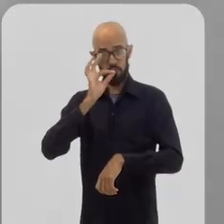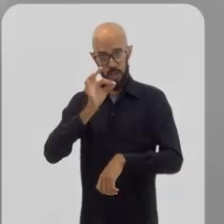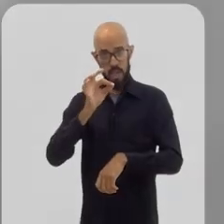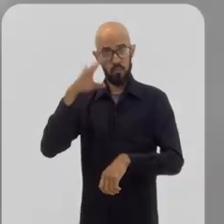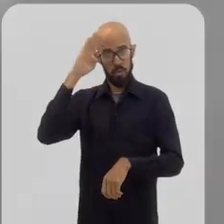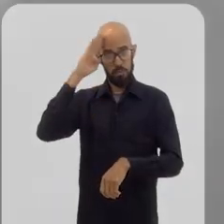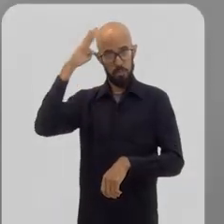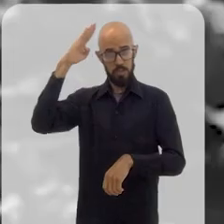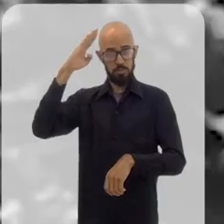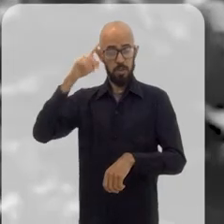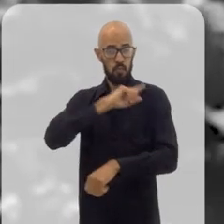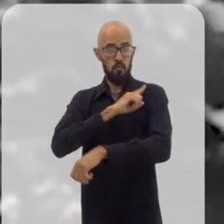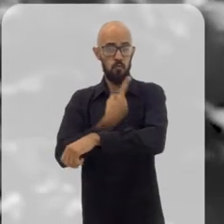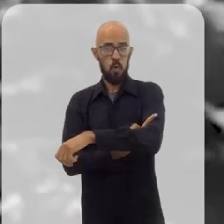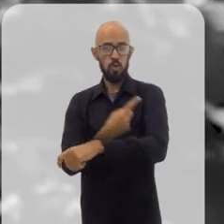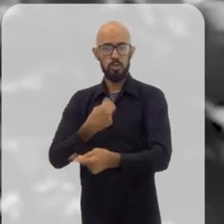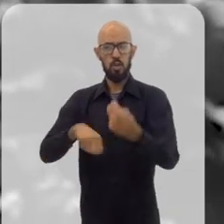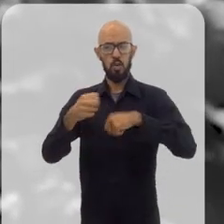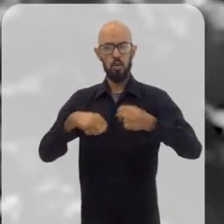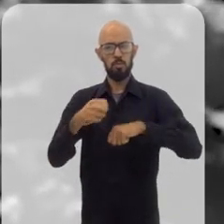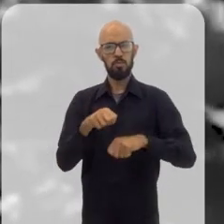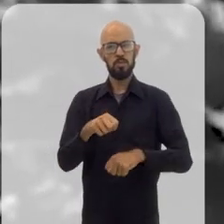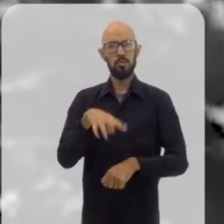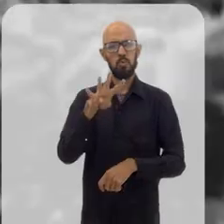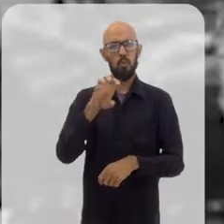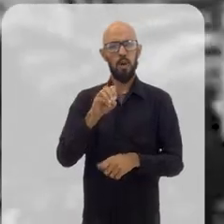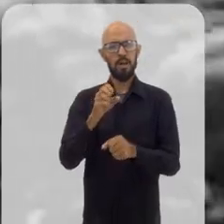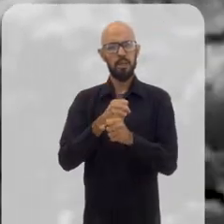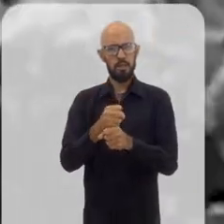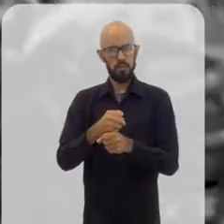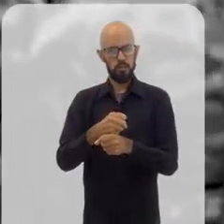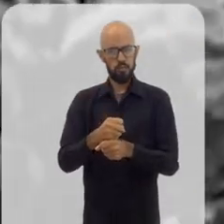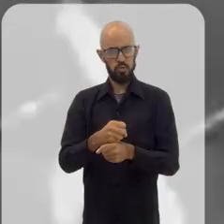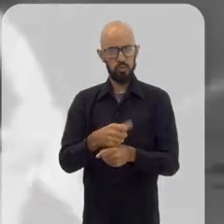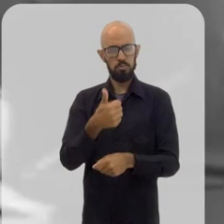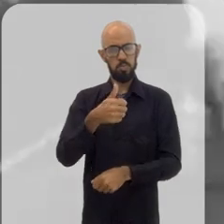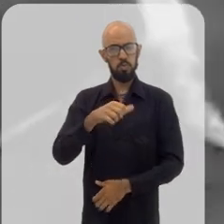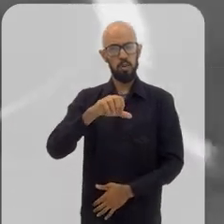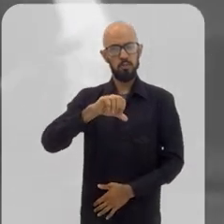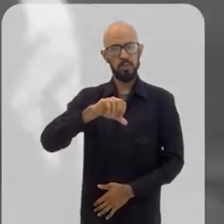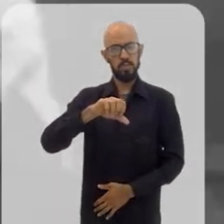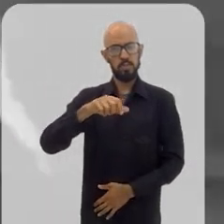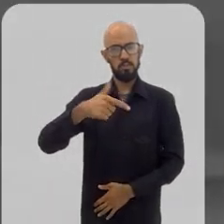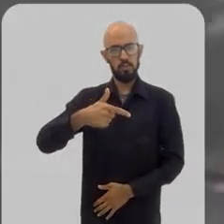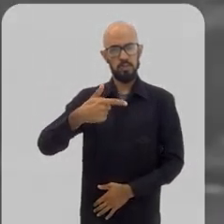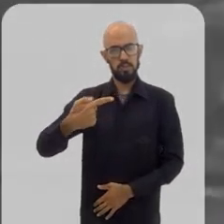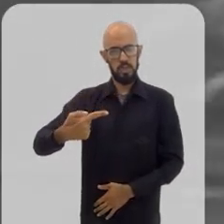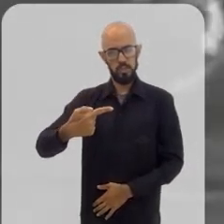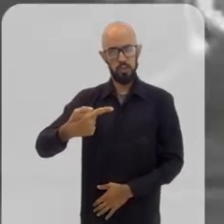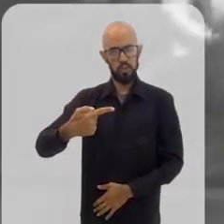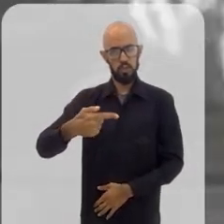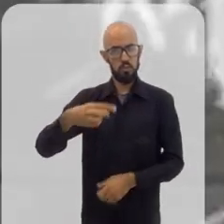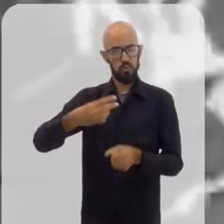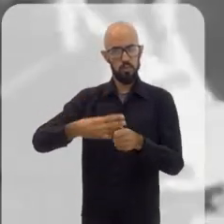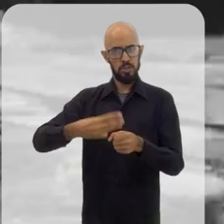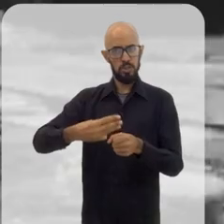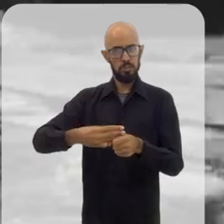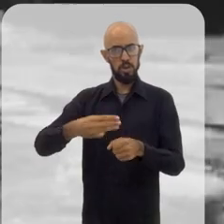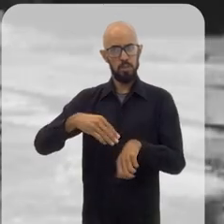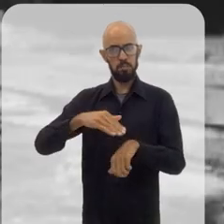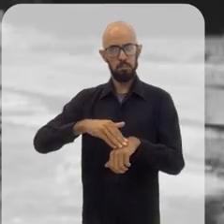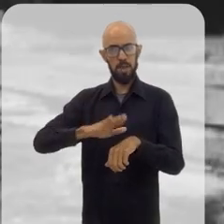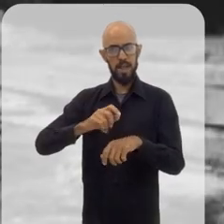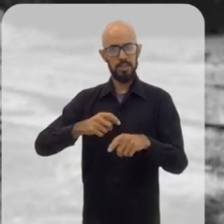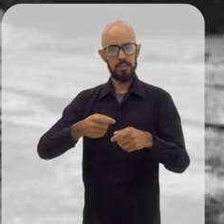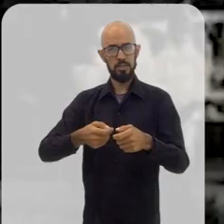força da economia de Itaperuna por quatro décadas. Em 1927, o município era o maior produtor